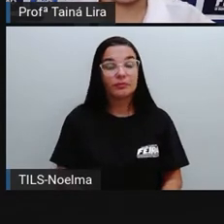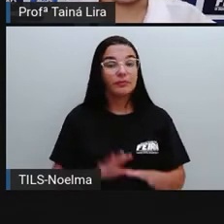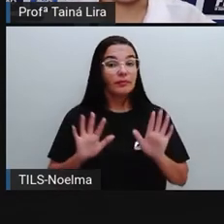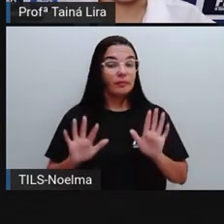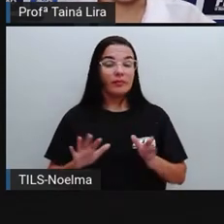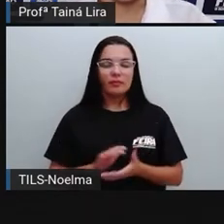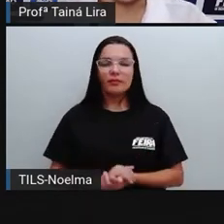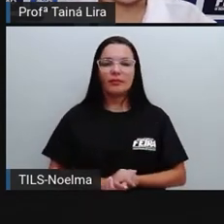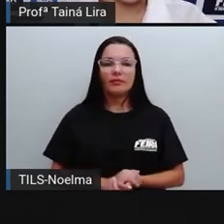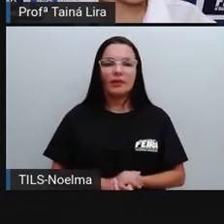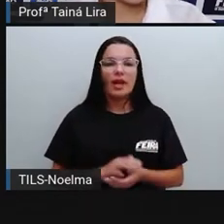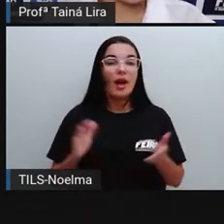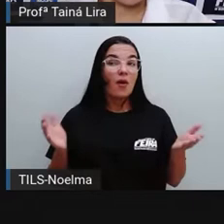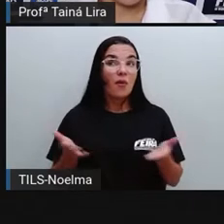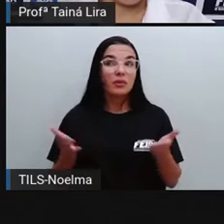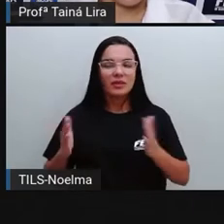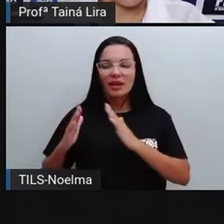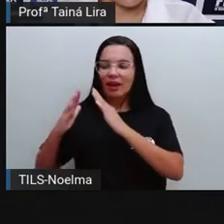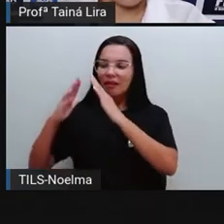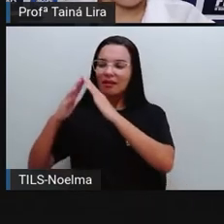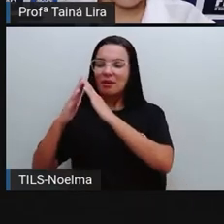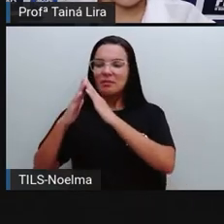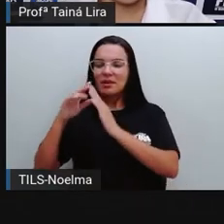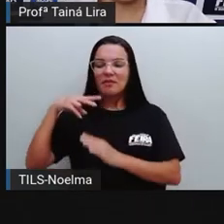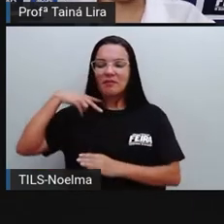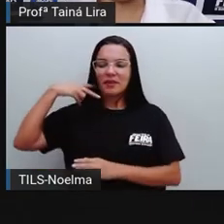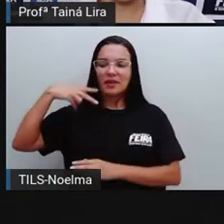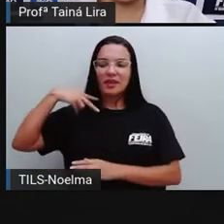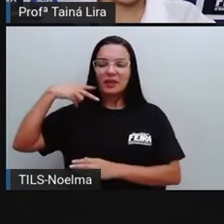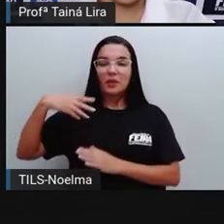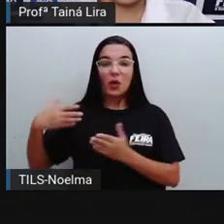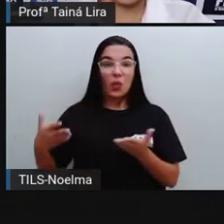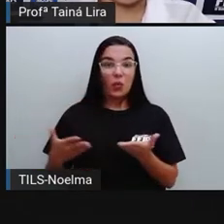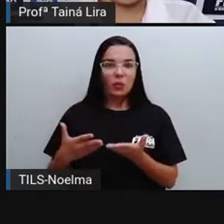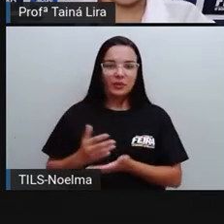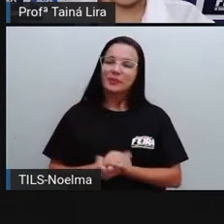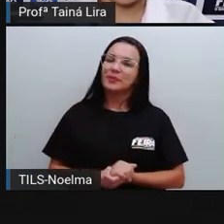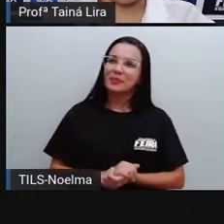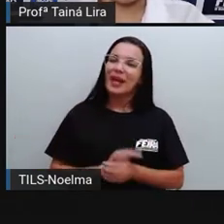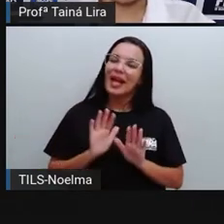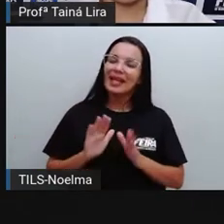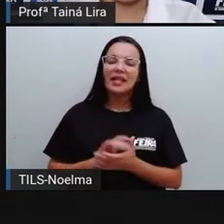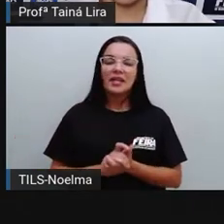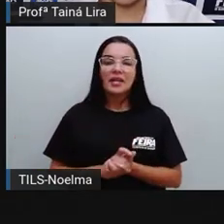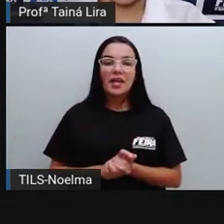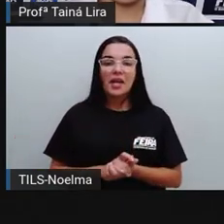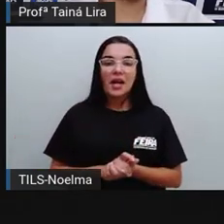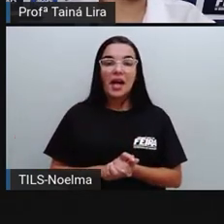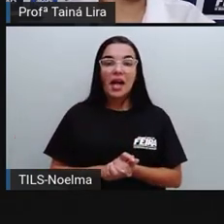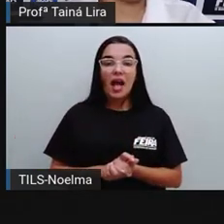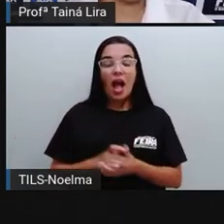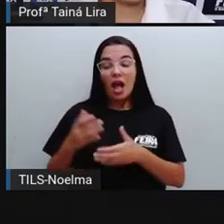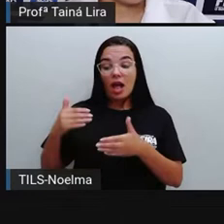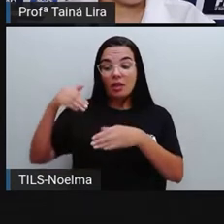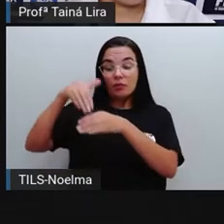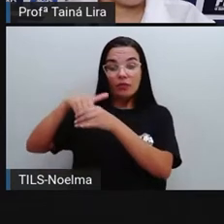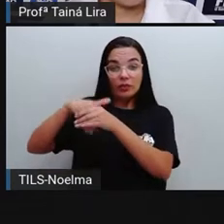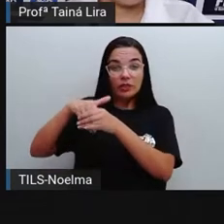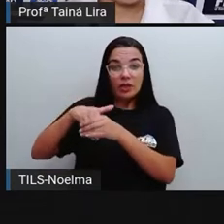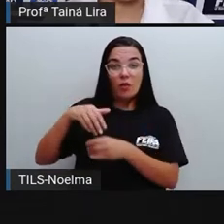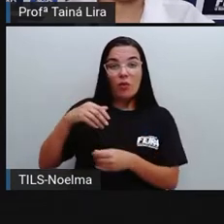Bom, a Câmara hoje. Nas eleições de 2020, foram eleitos 21